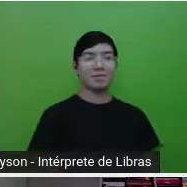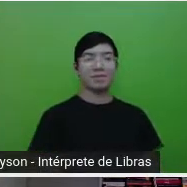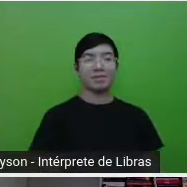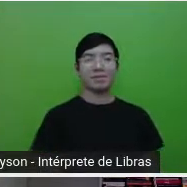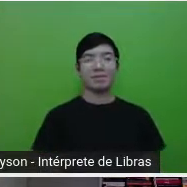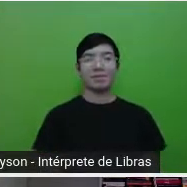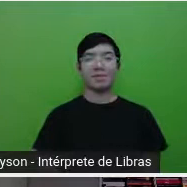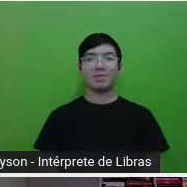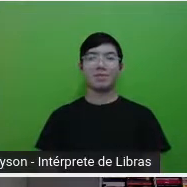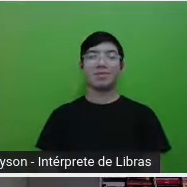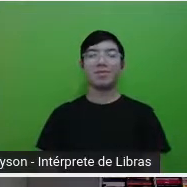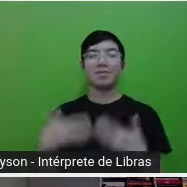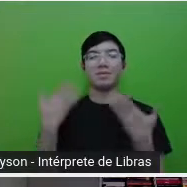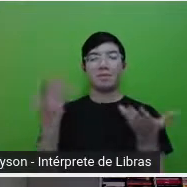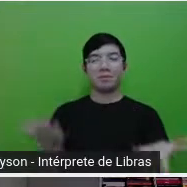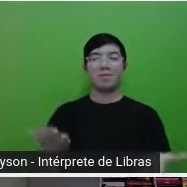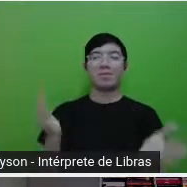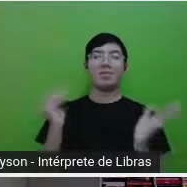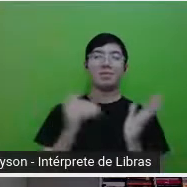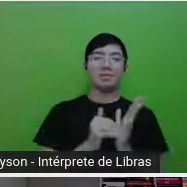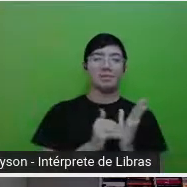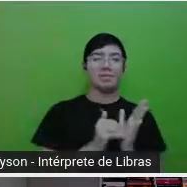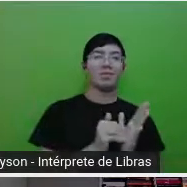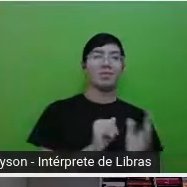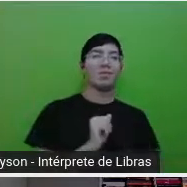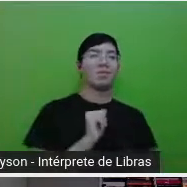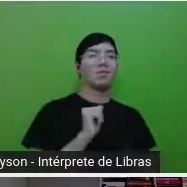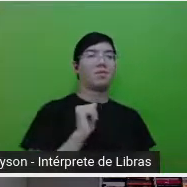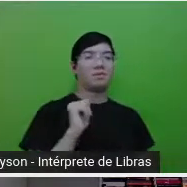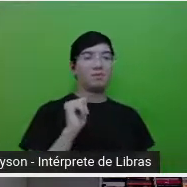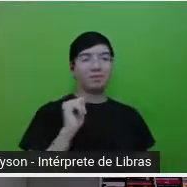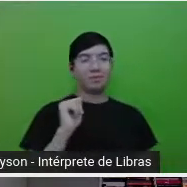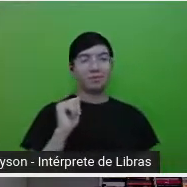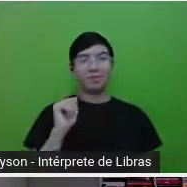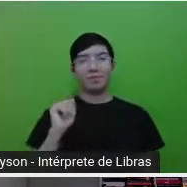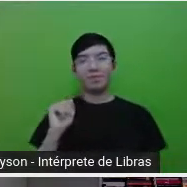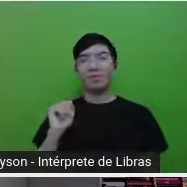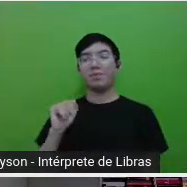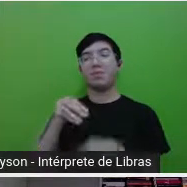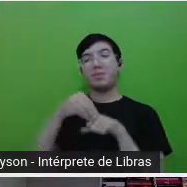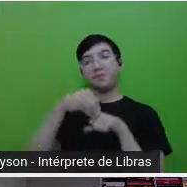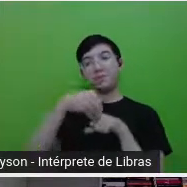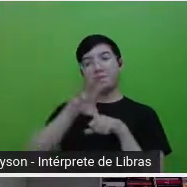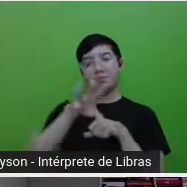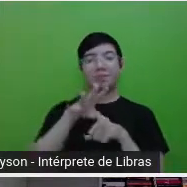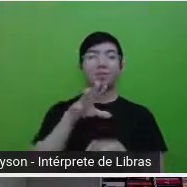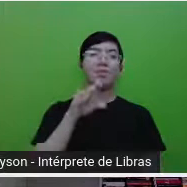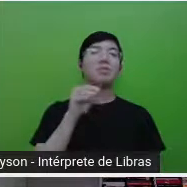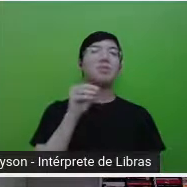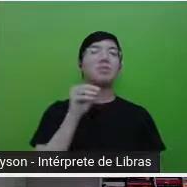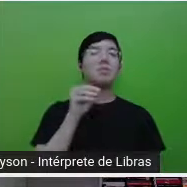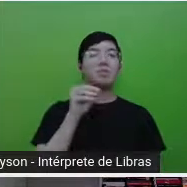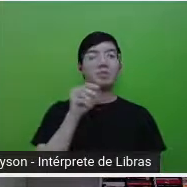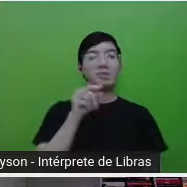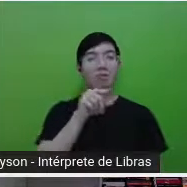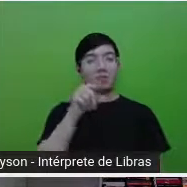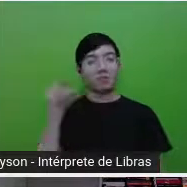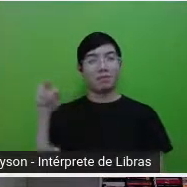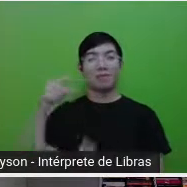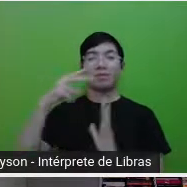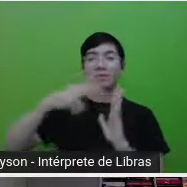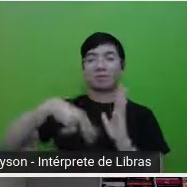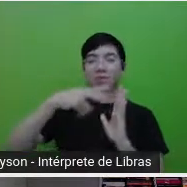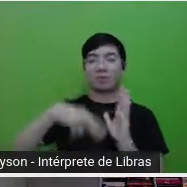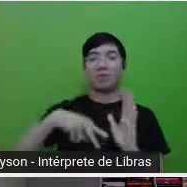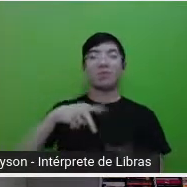a conclusão, né, que vão ficar aqui duas sugestões de leitura, né, que eu estou deixando para vocês, para quem